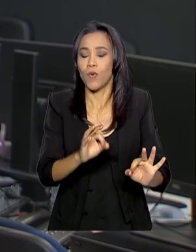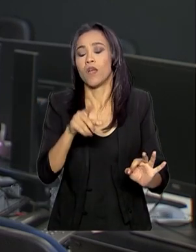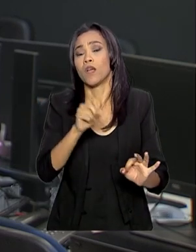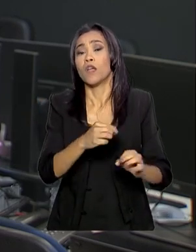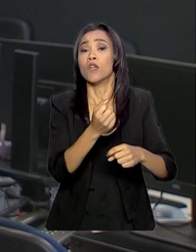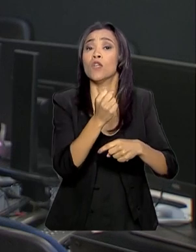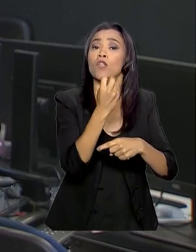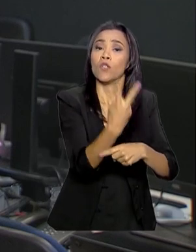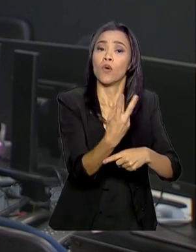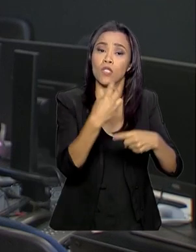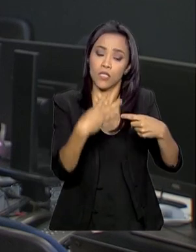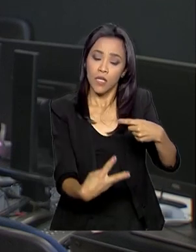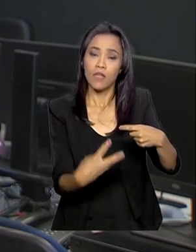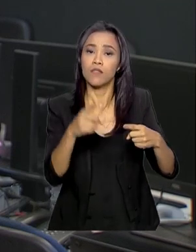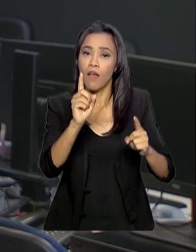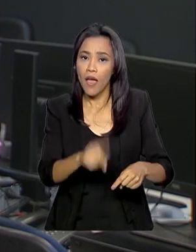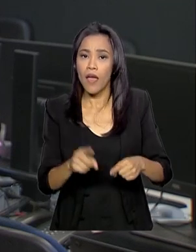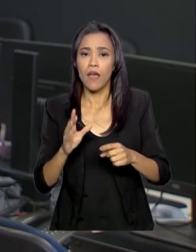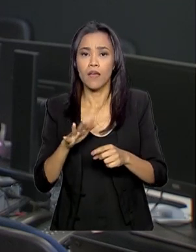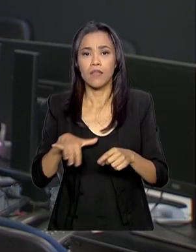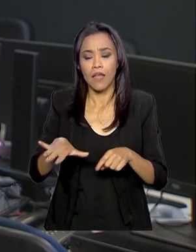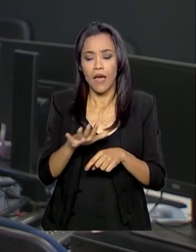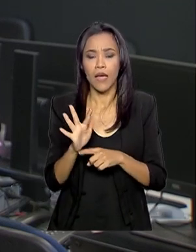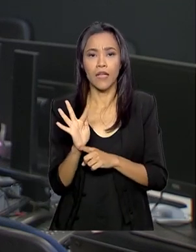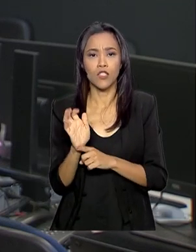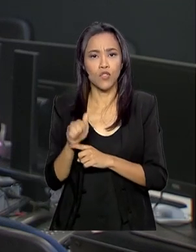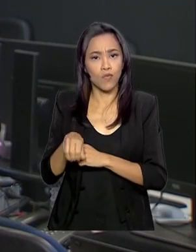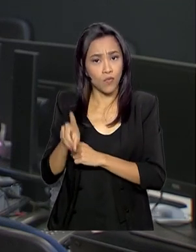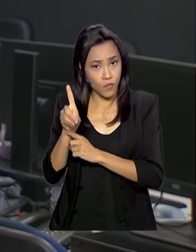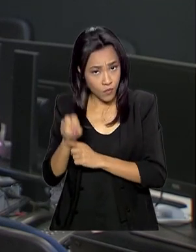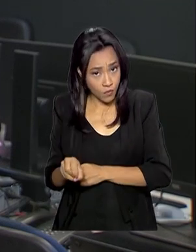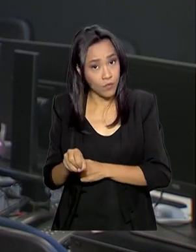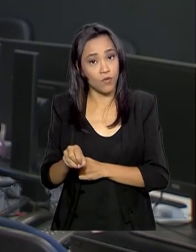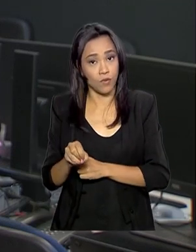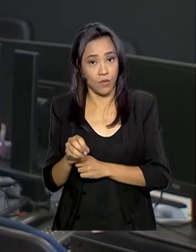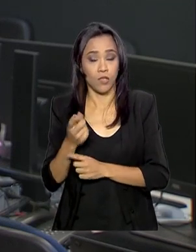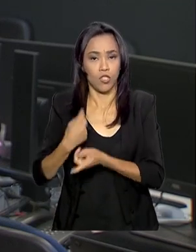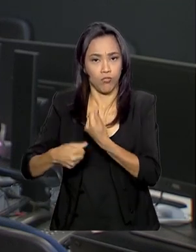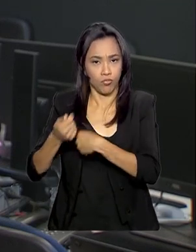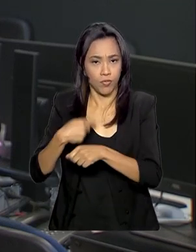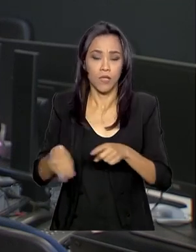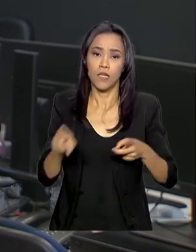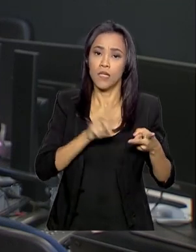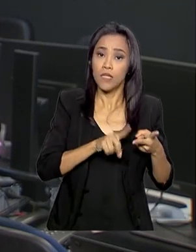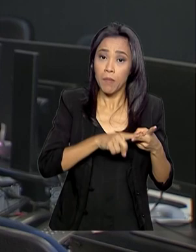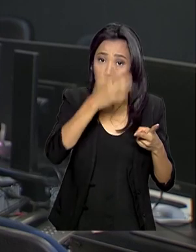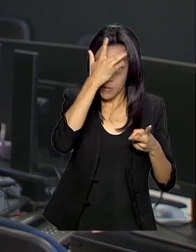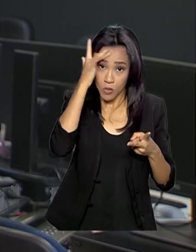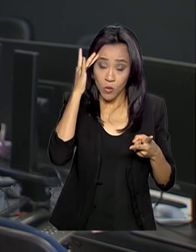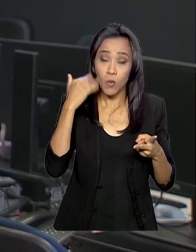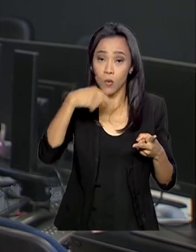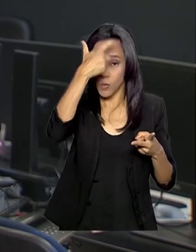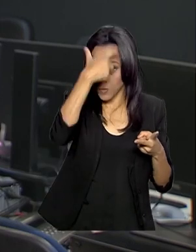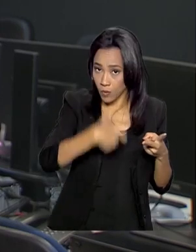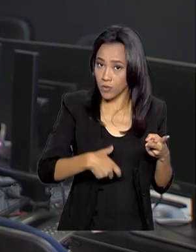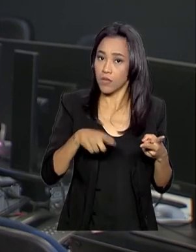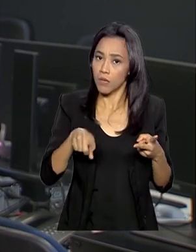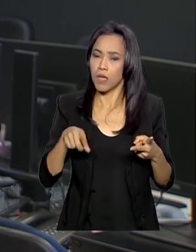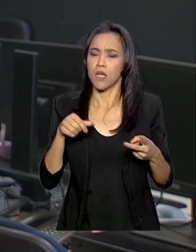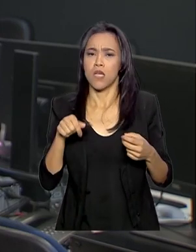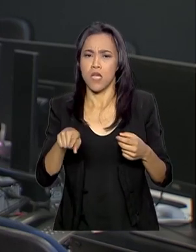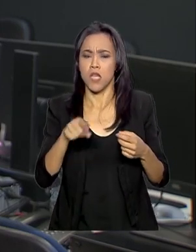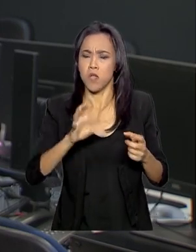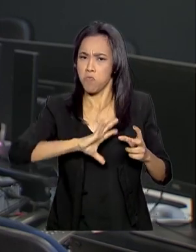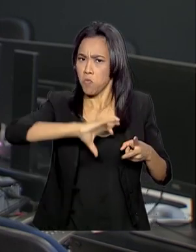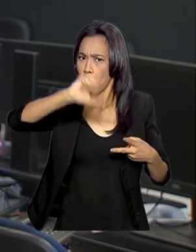foram adquiridos por fundos de investimentos e por pessoas físicas. Nas redes sociais, o ministro da Infraestrutura comemorou